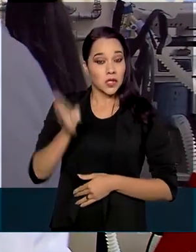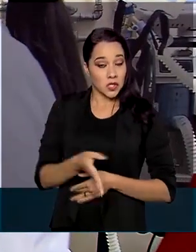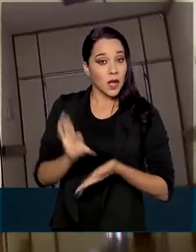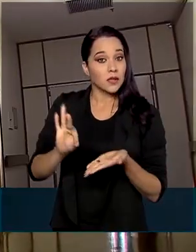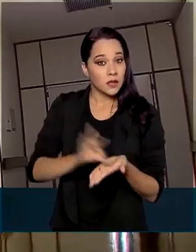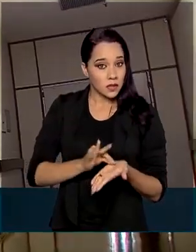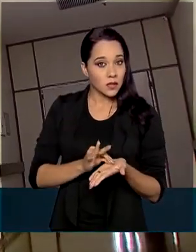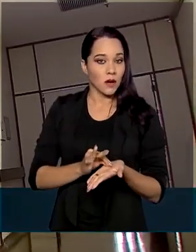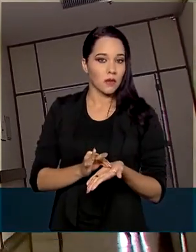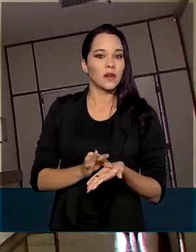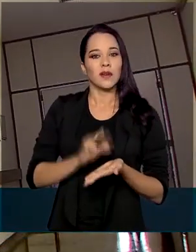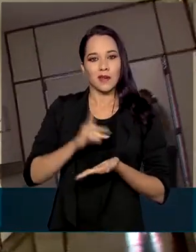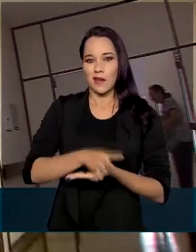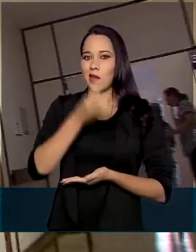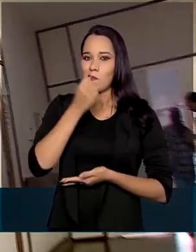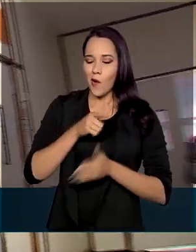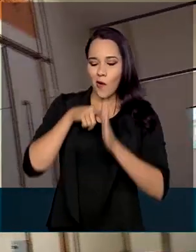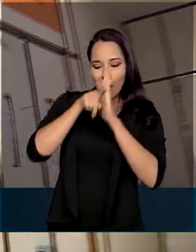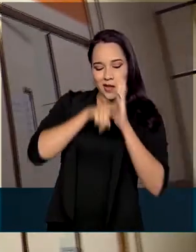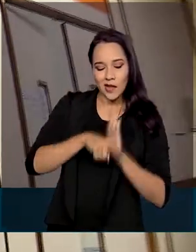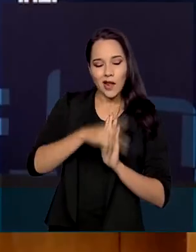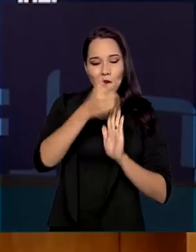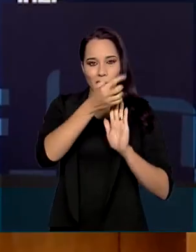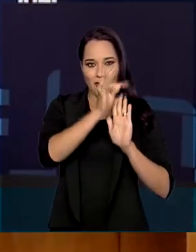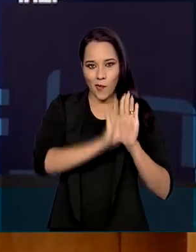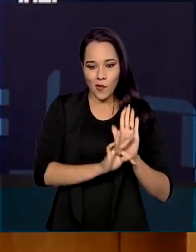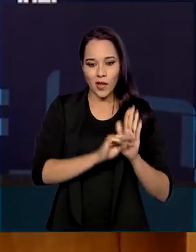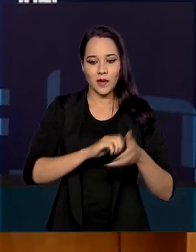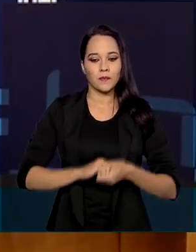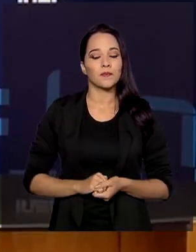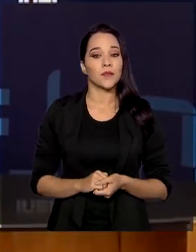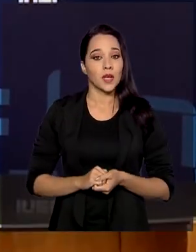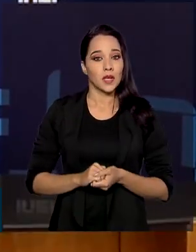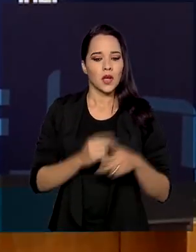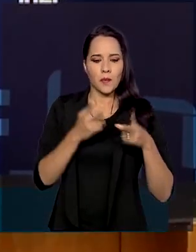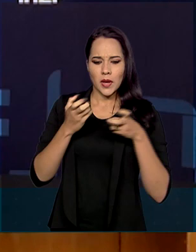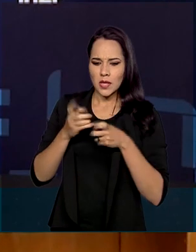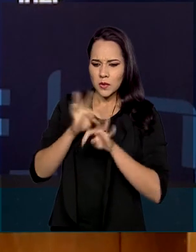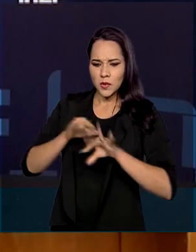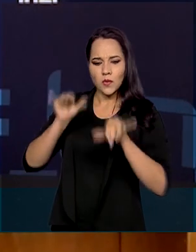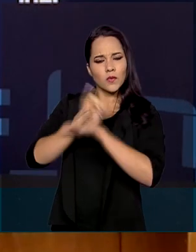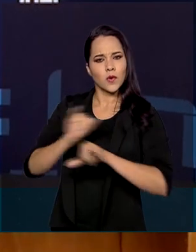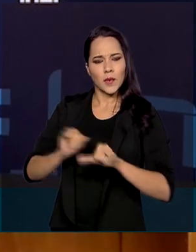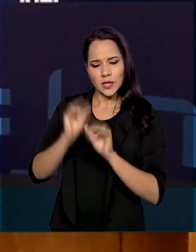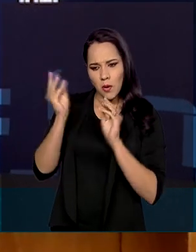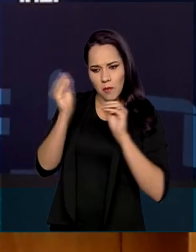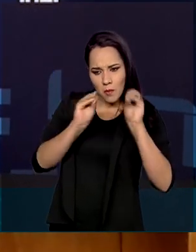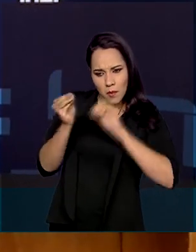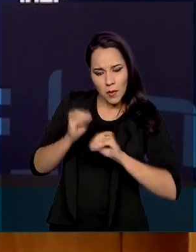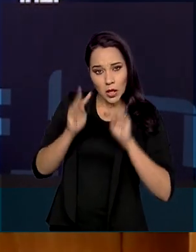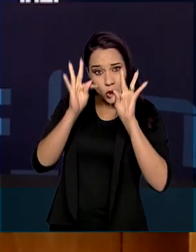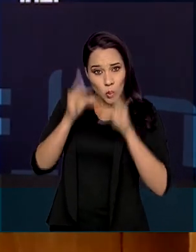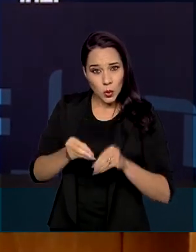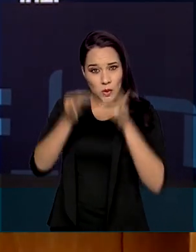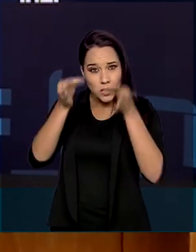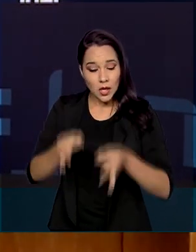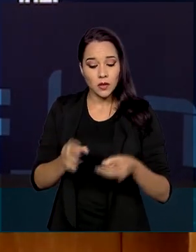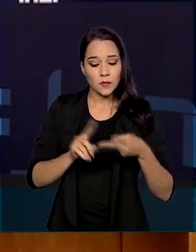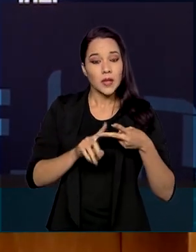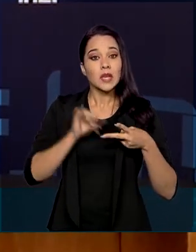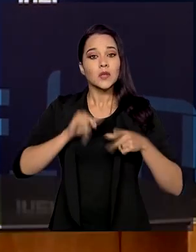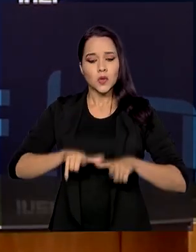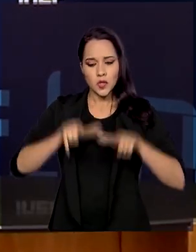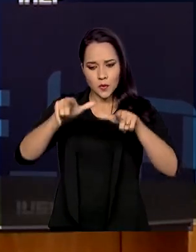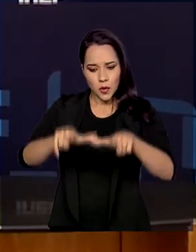a inscrição, vale a pena checar o formulário. Verifique se todos os dados estão corretamente preenchidos. Verifique se o seu